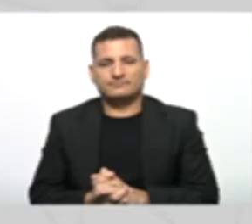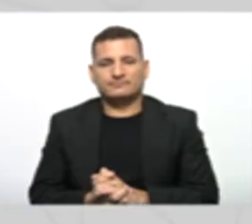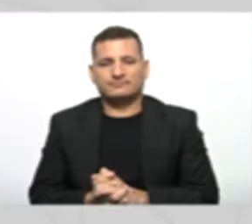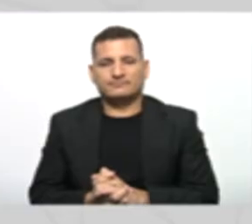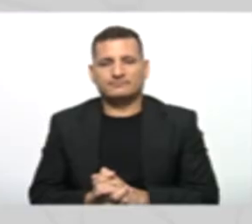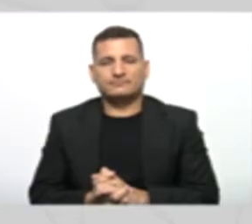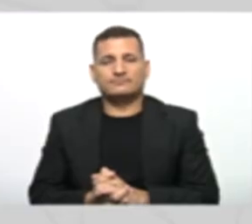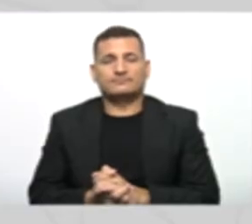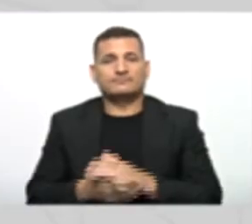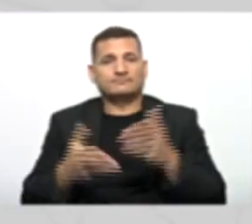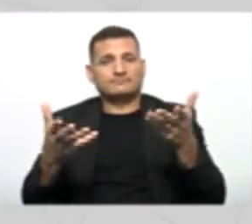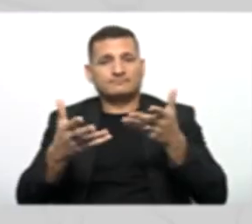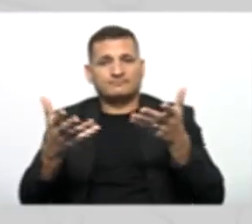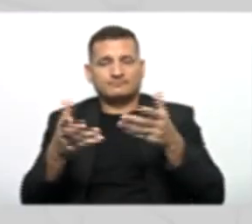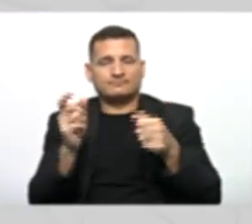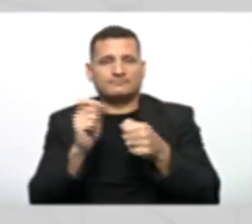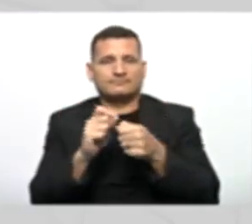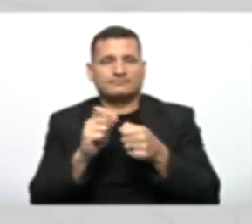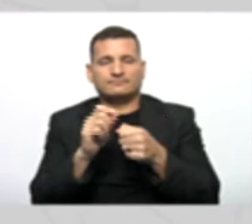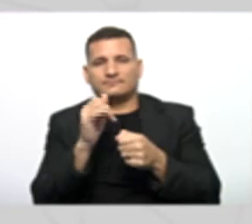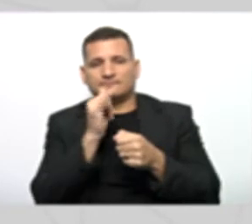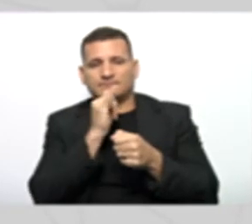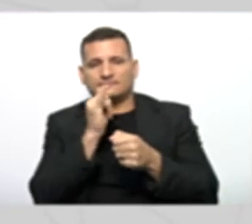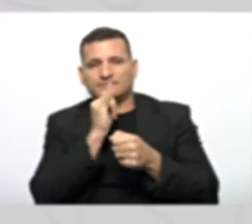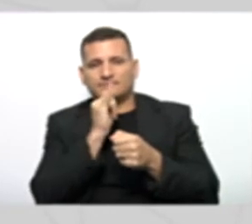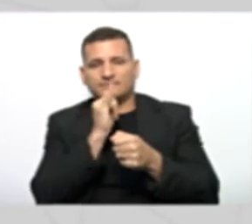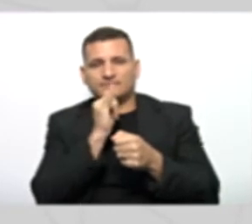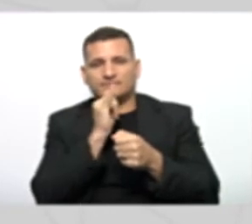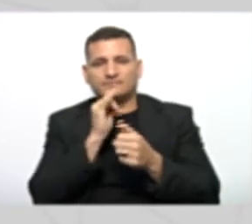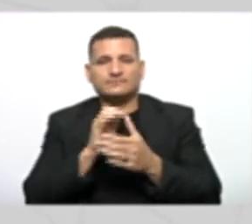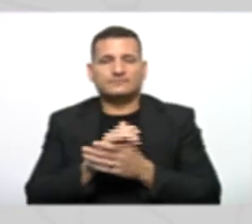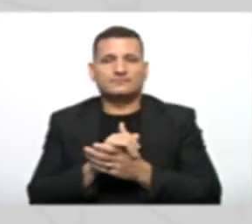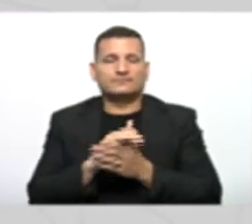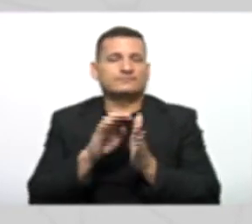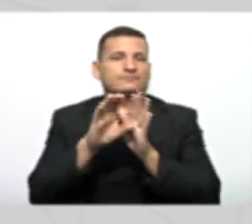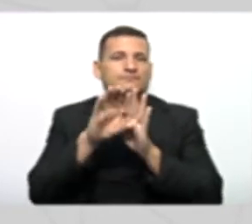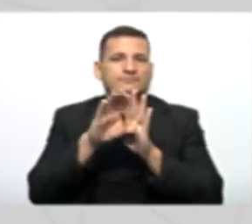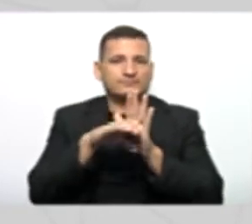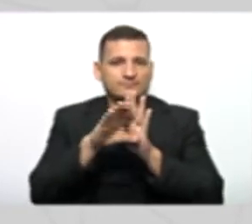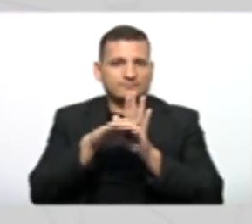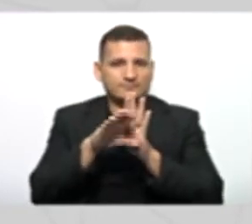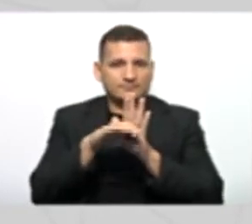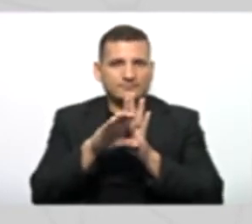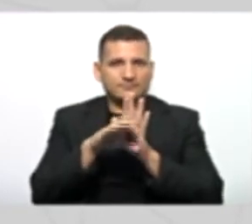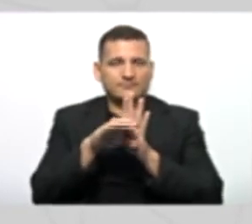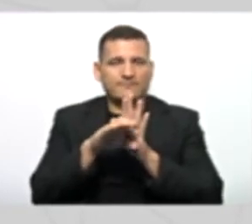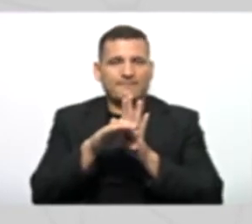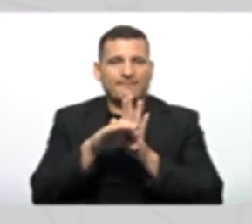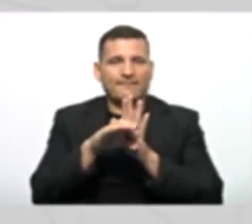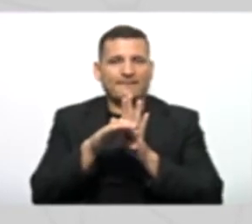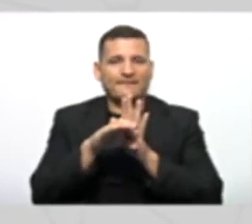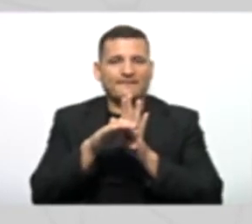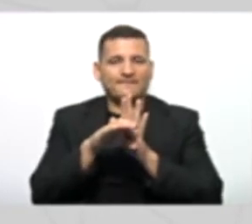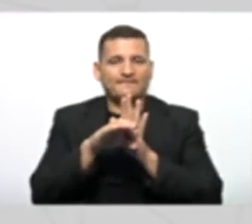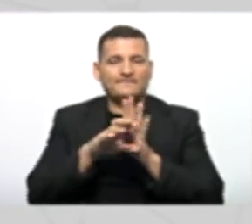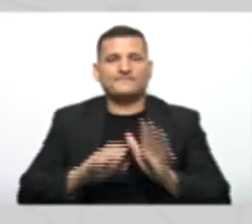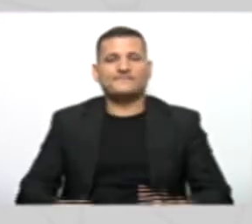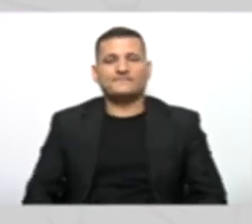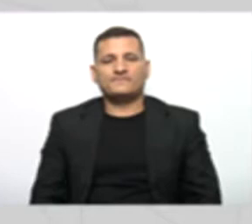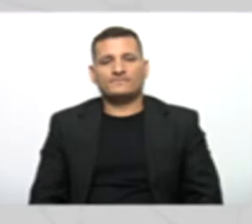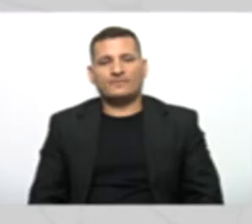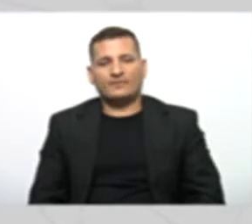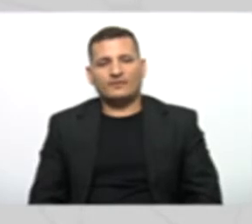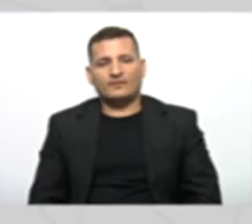Eu vou fazer um exemplo agora aqui, primeiro conceitualmente, certo? Para exemplificar o